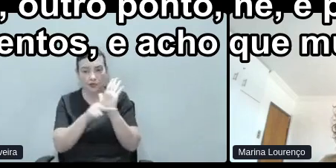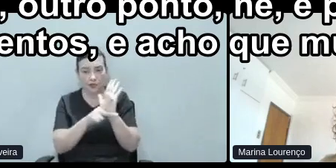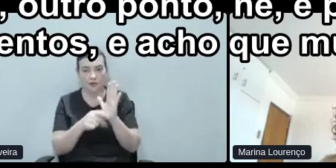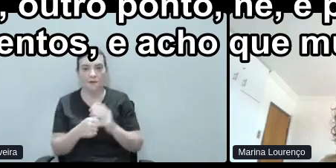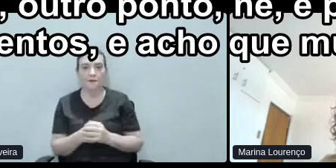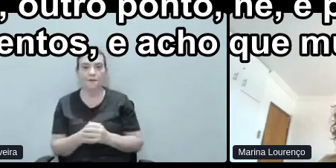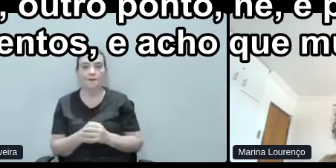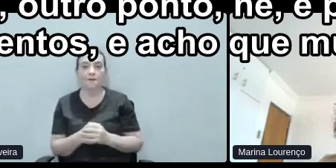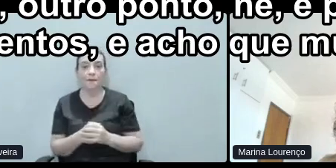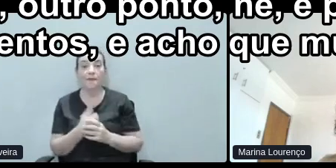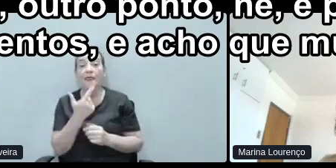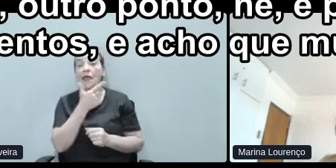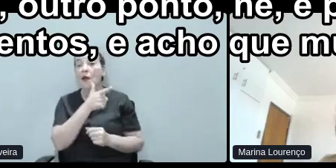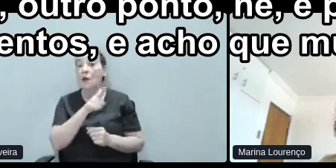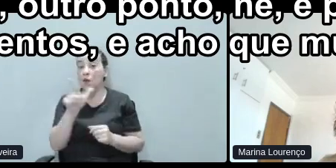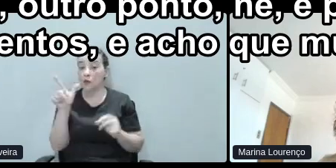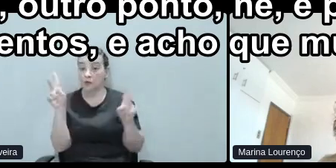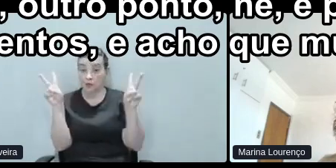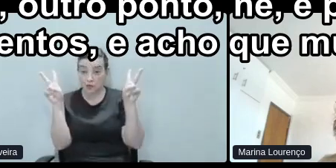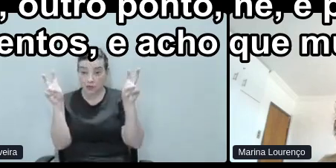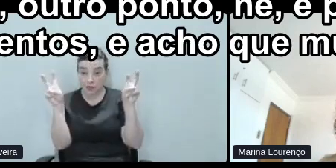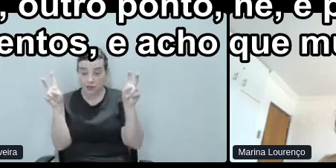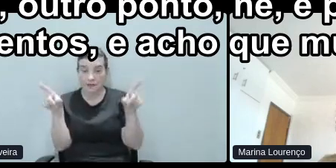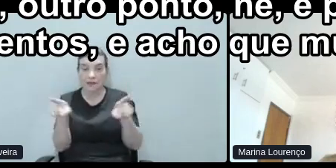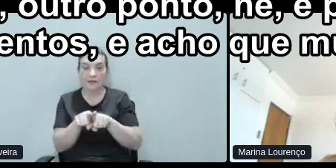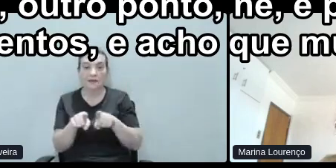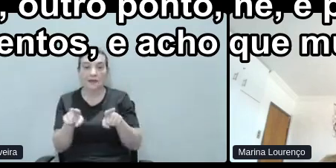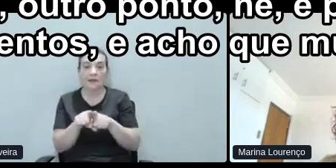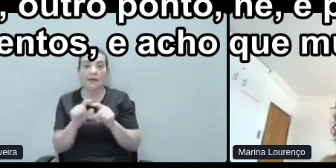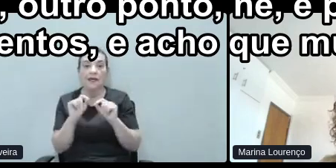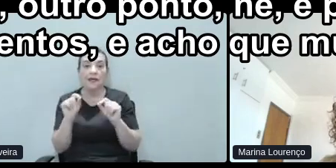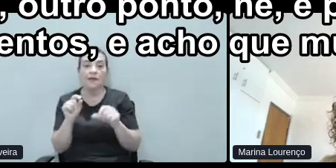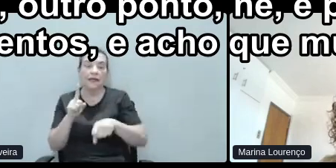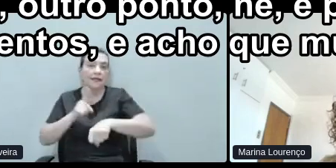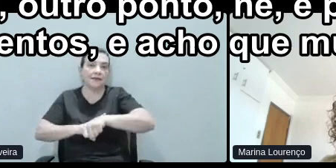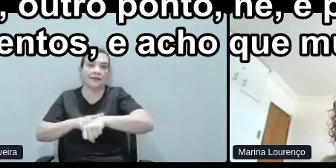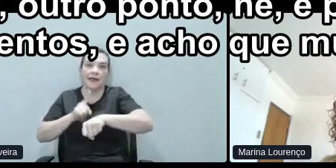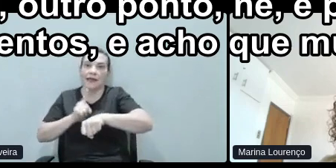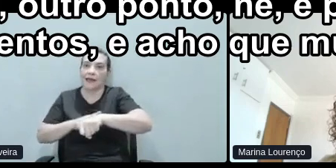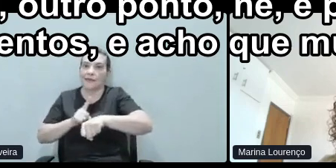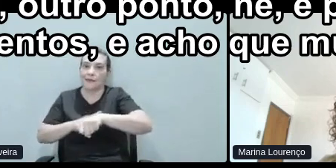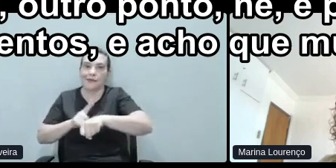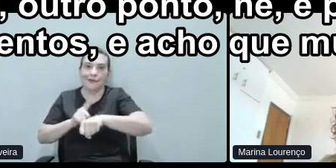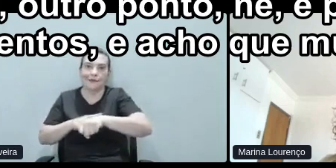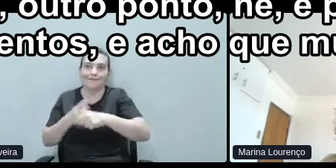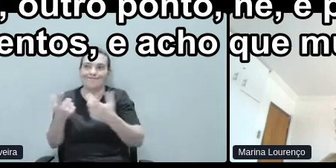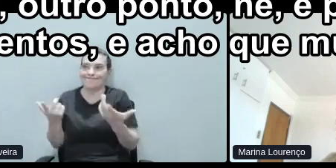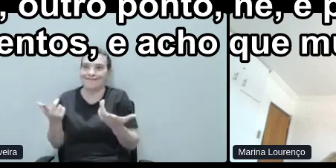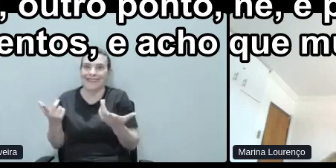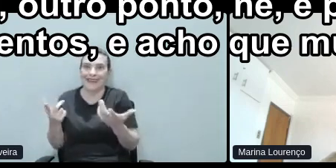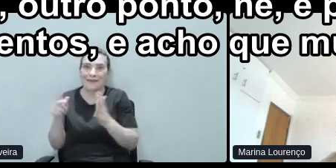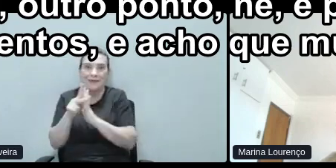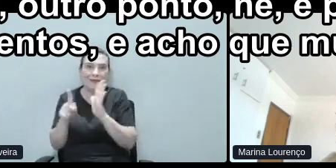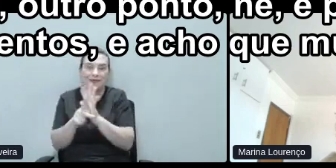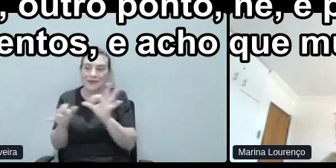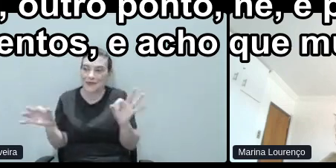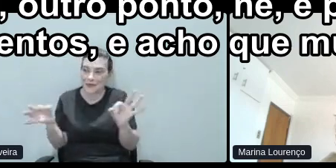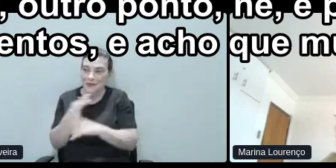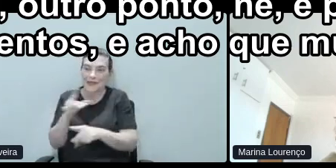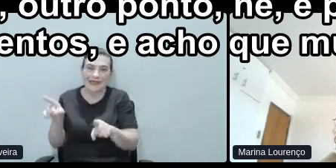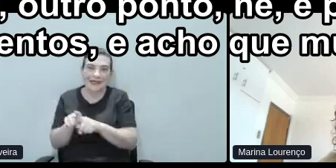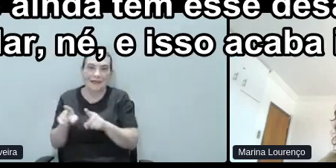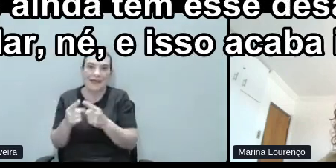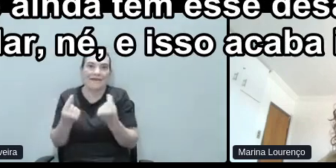Outro tema, outro ponto, né, é pressão por prazos e orçamentos. E acho que muitas